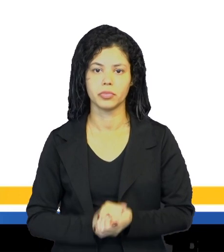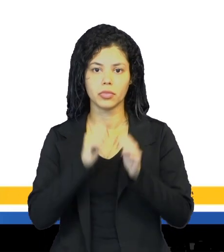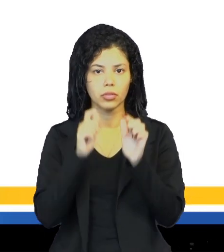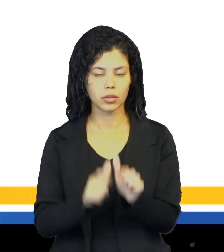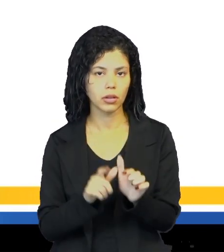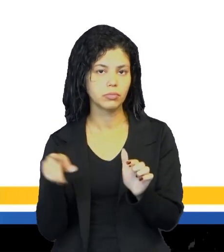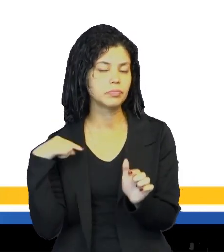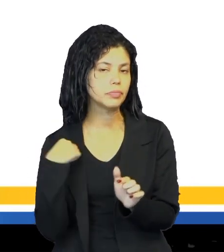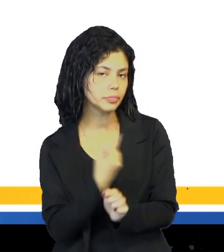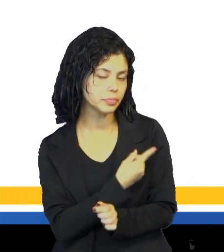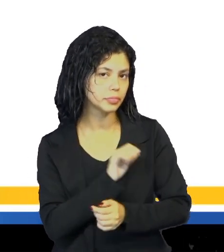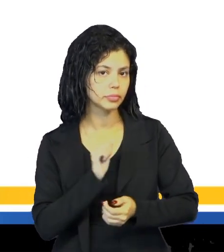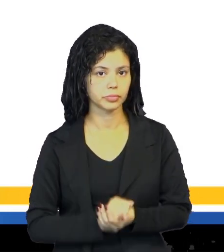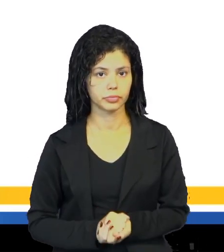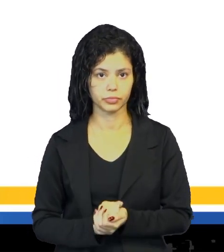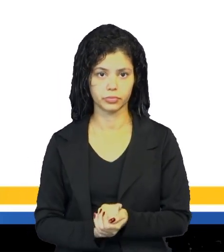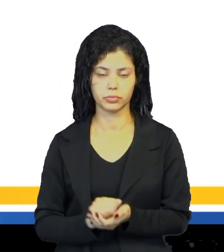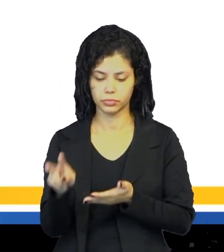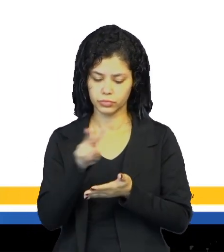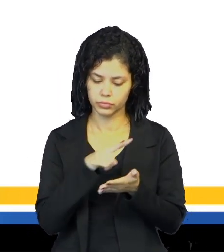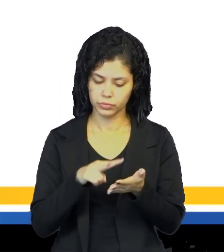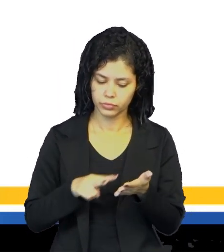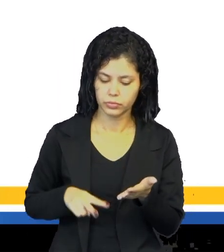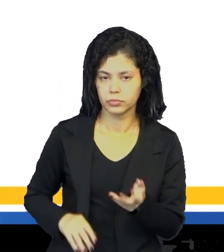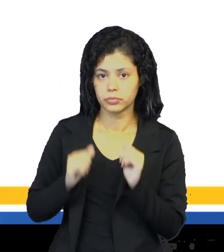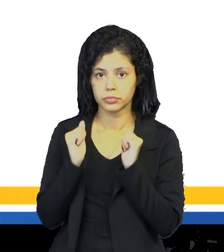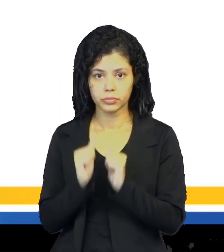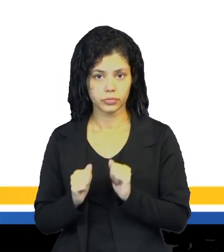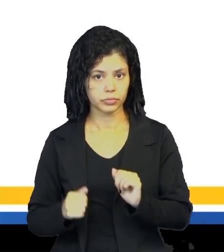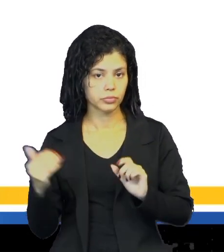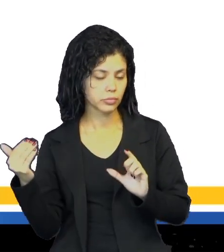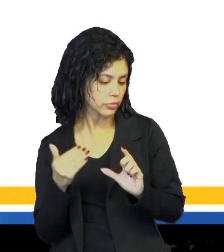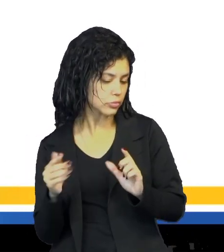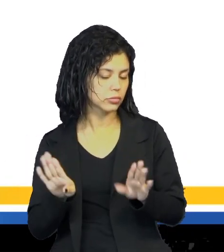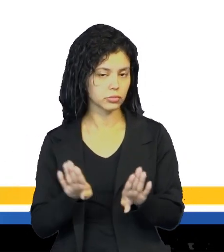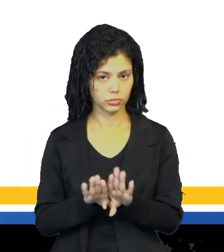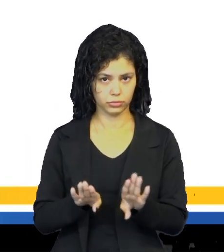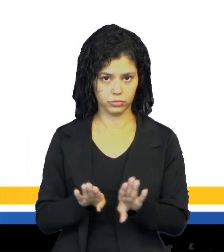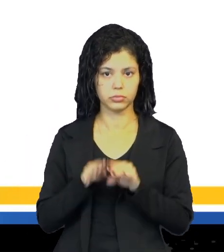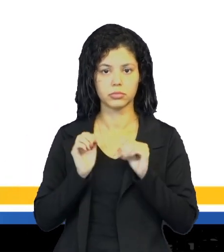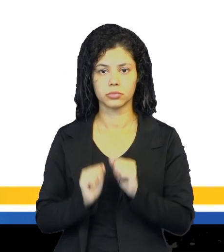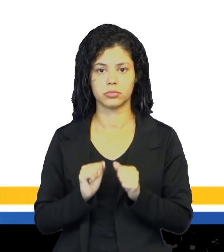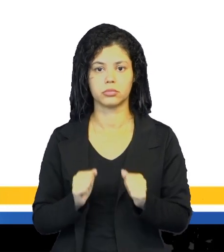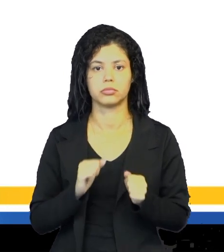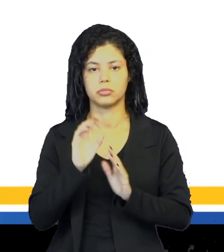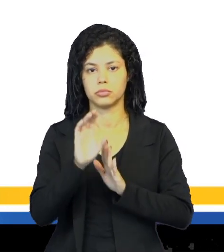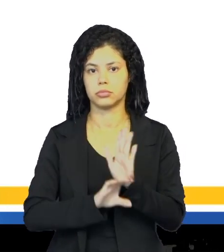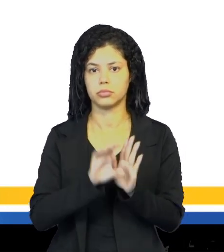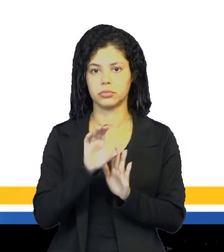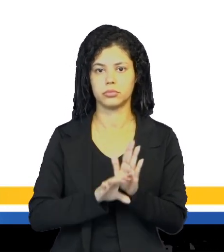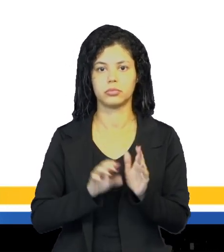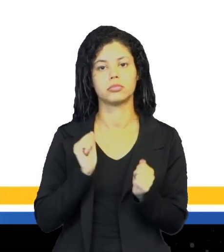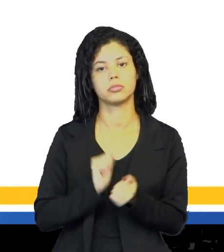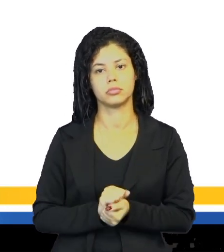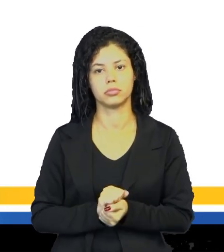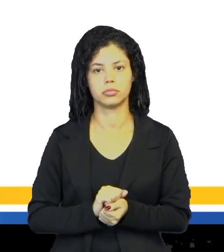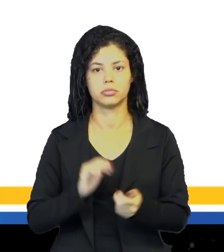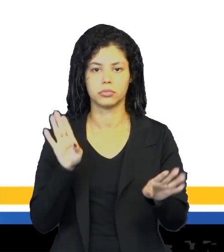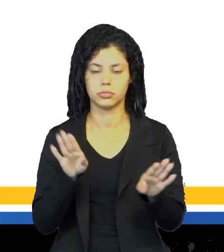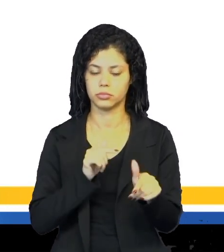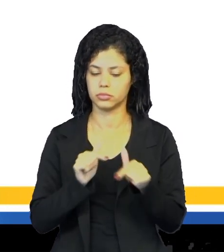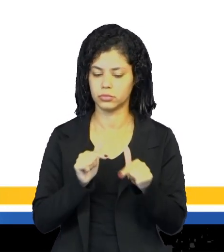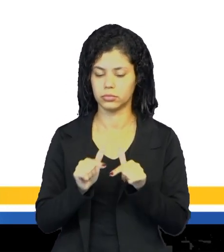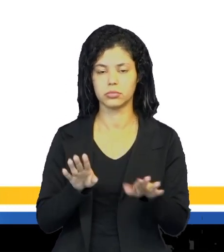onde fica o nosso acervo bibliográfico, onde nós temos nossos livros, onde os conteúdos também são trabalhados com